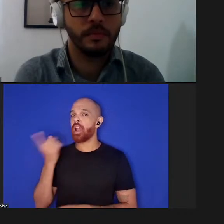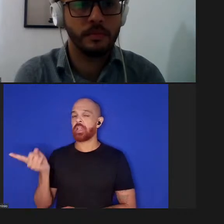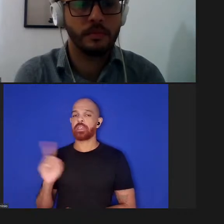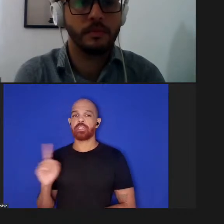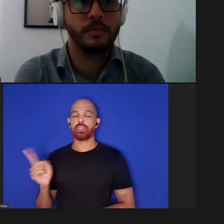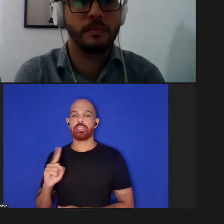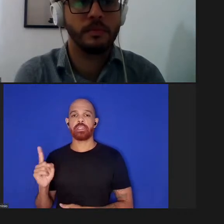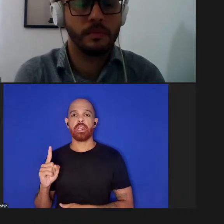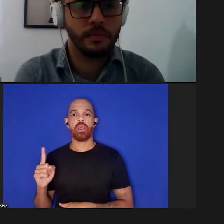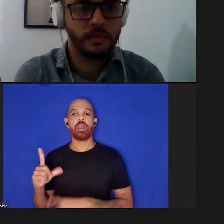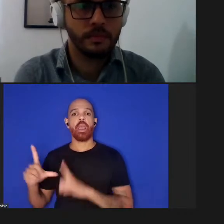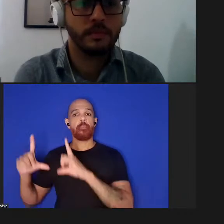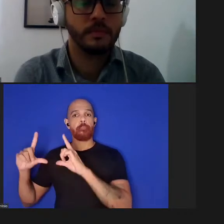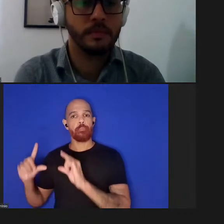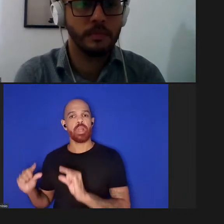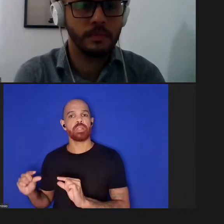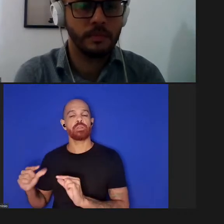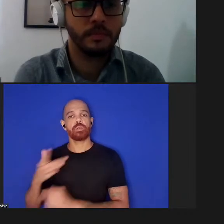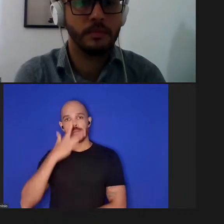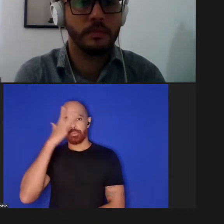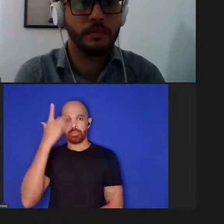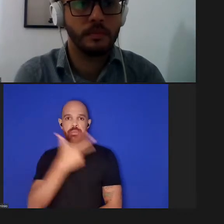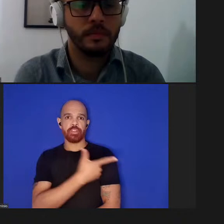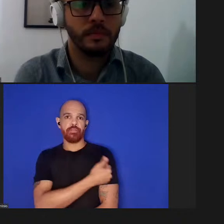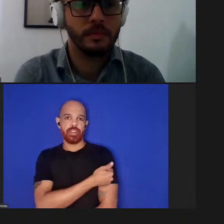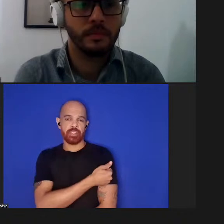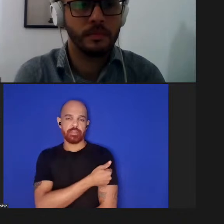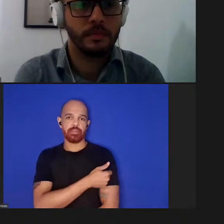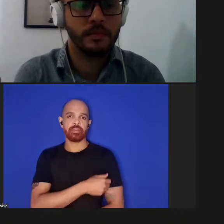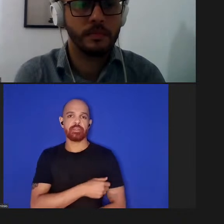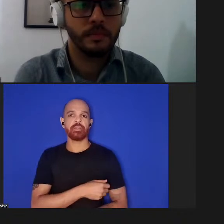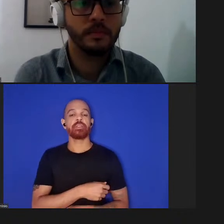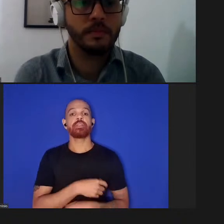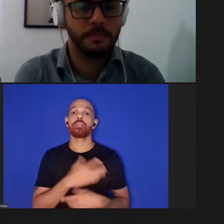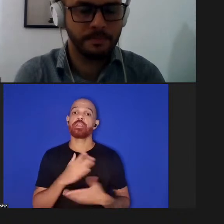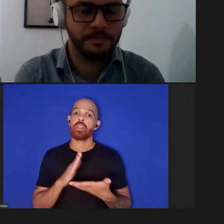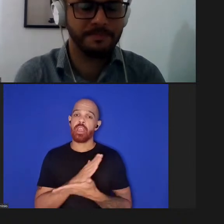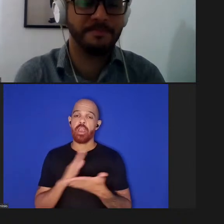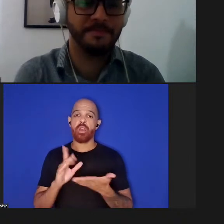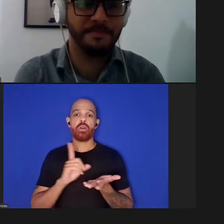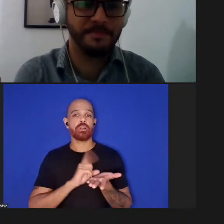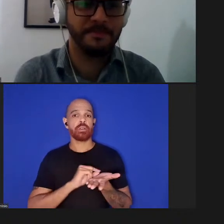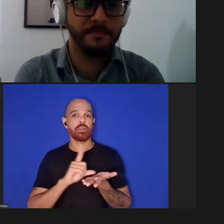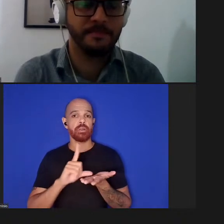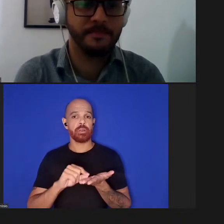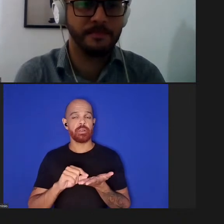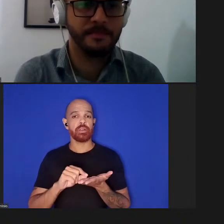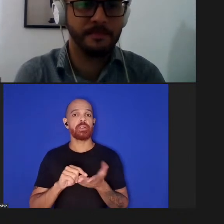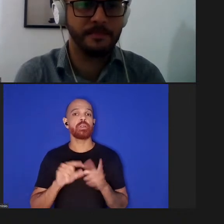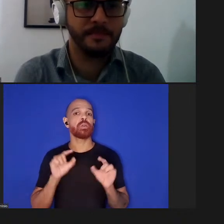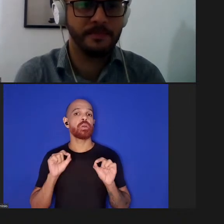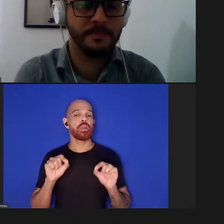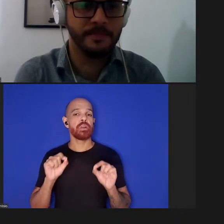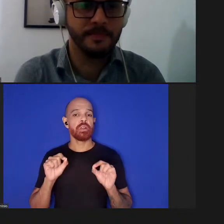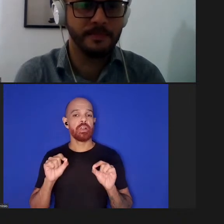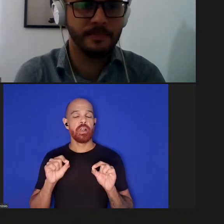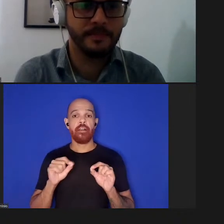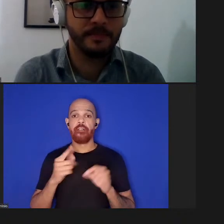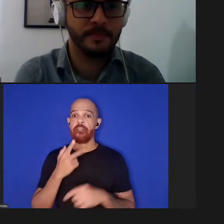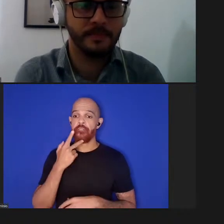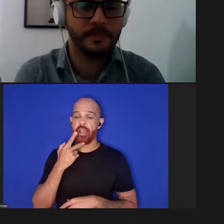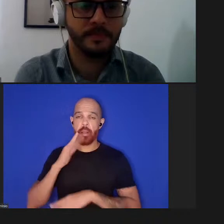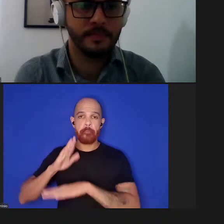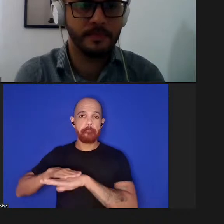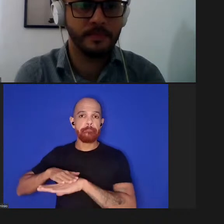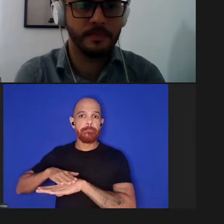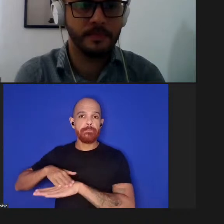muito menor nas pessoas vacinadas e ainda alguns papers que dizem que a carga viral é mais alta entre